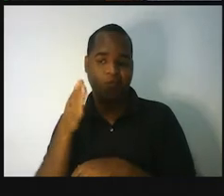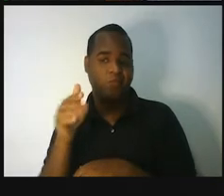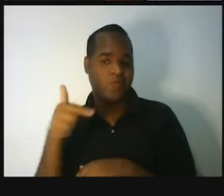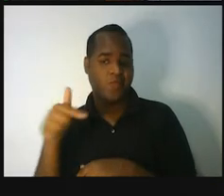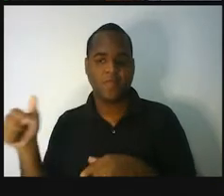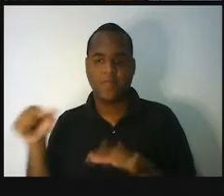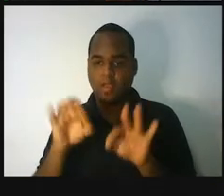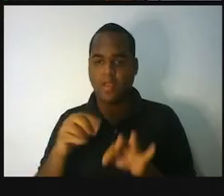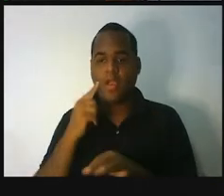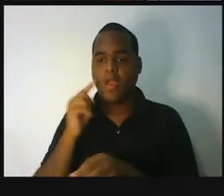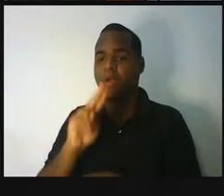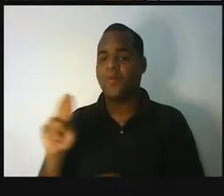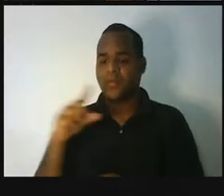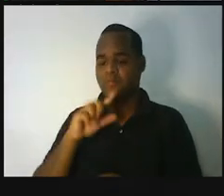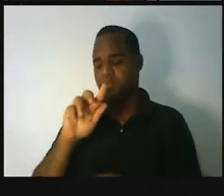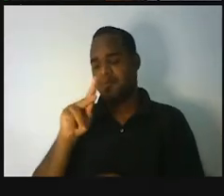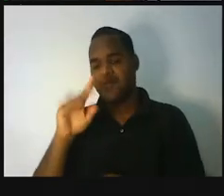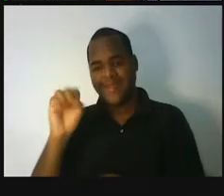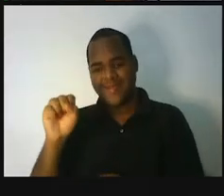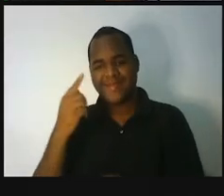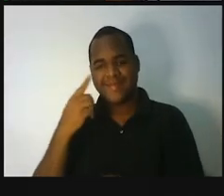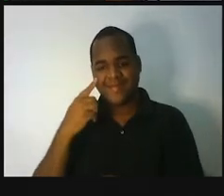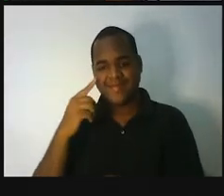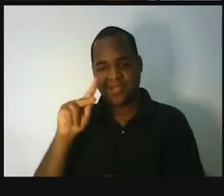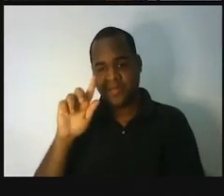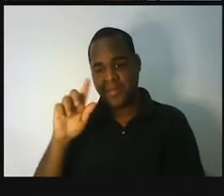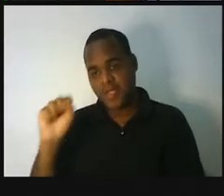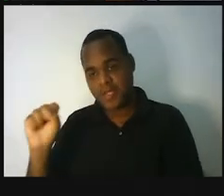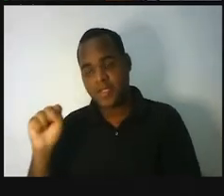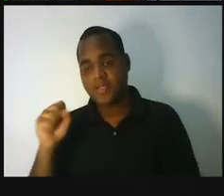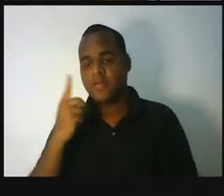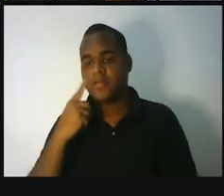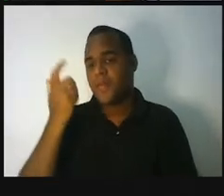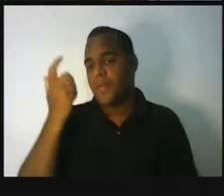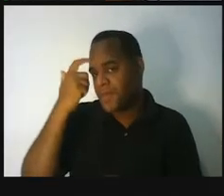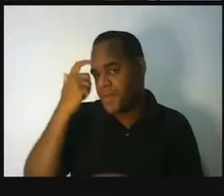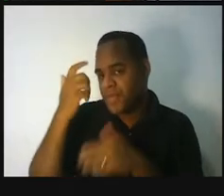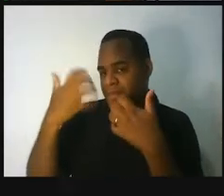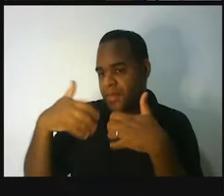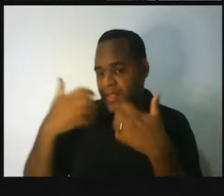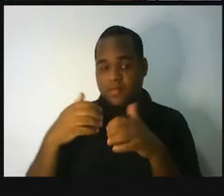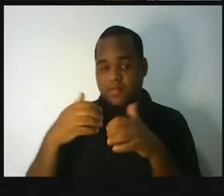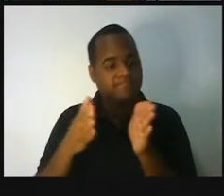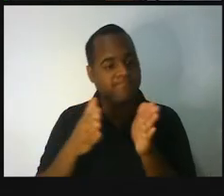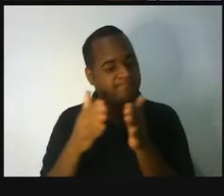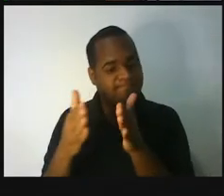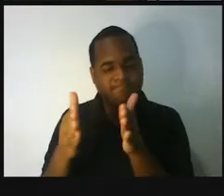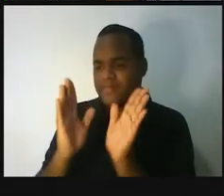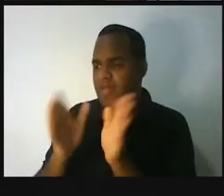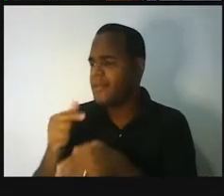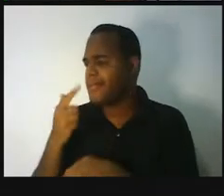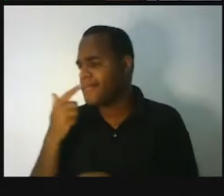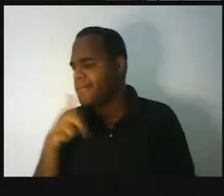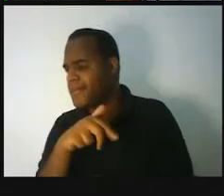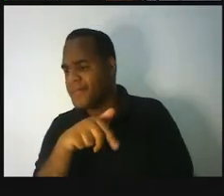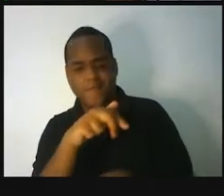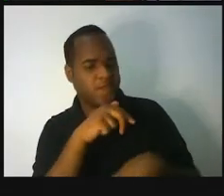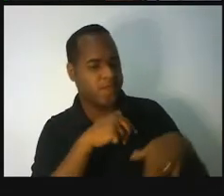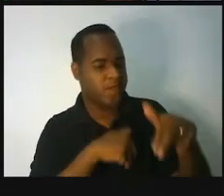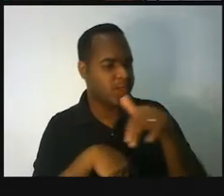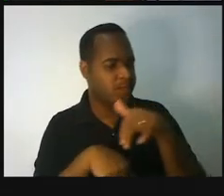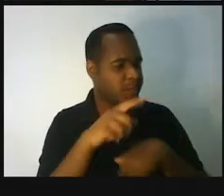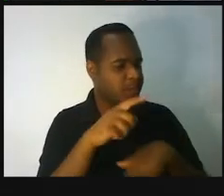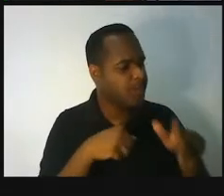Mesmo usando um GPS, sua mente faz uma busca de caminhos que você já passou e que te